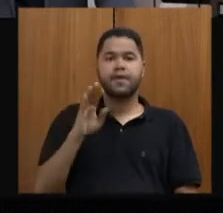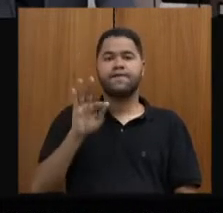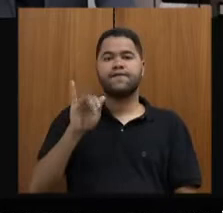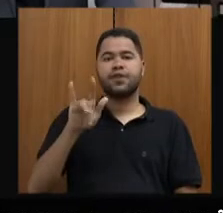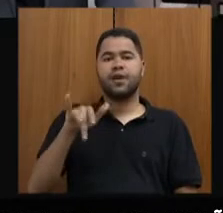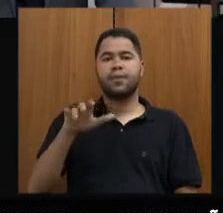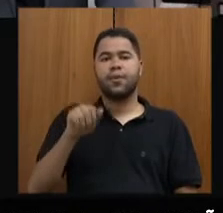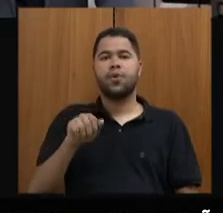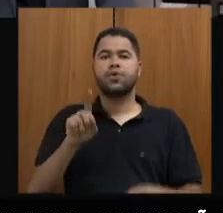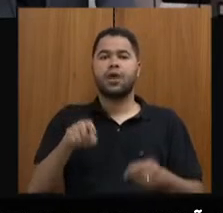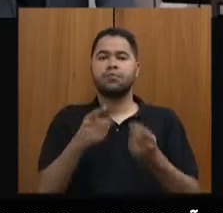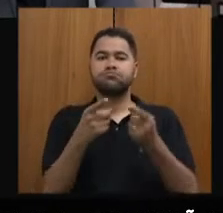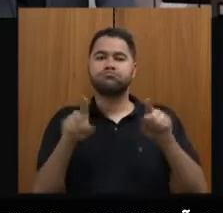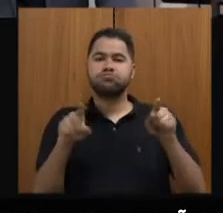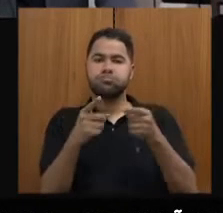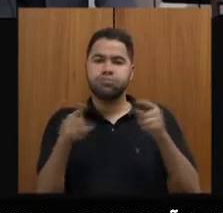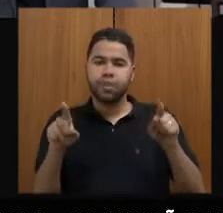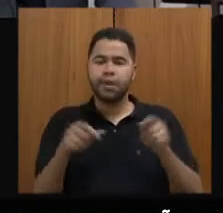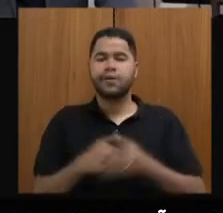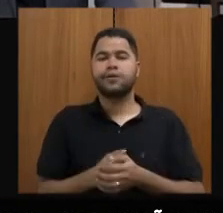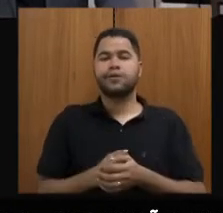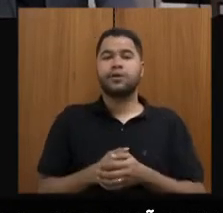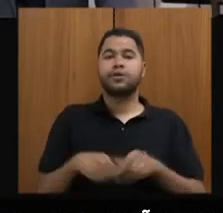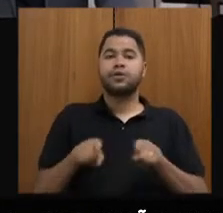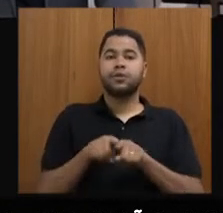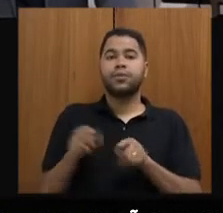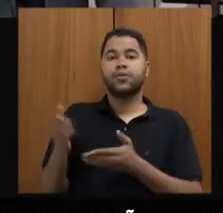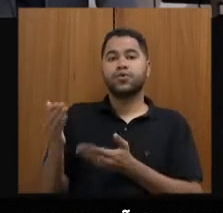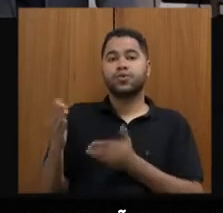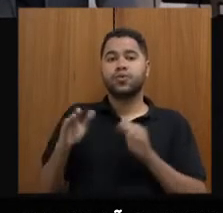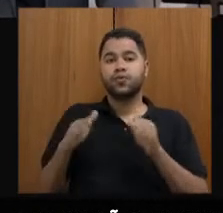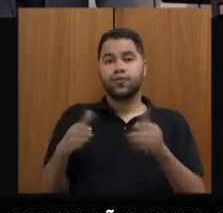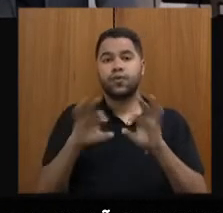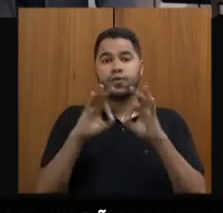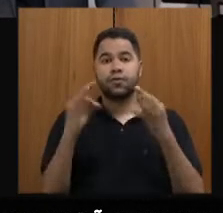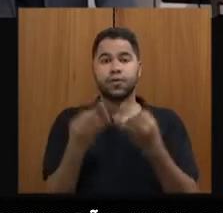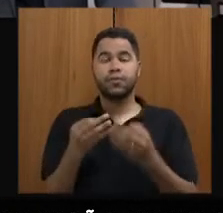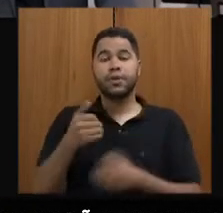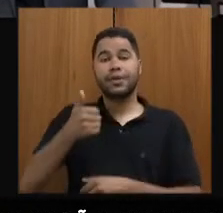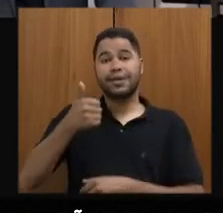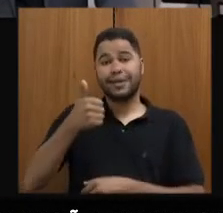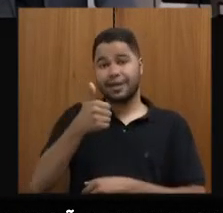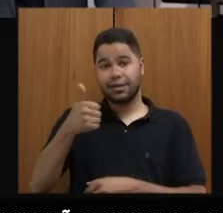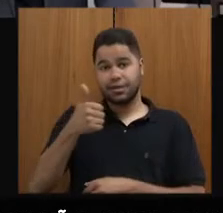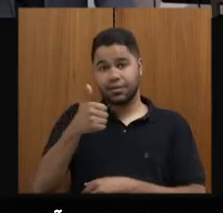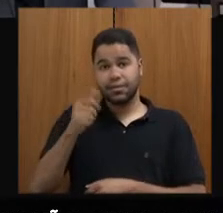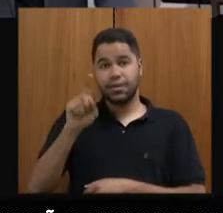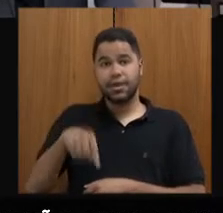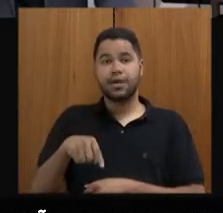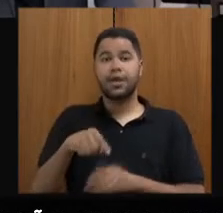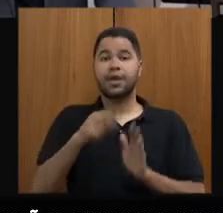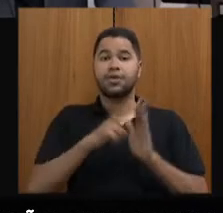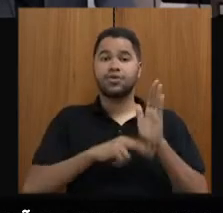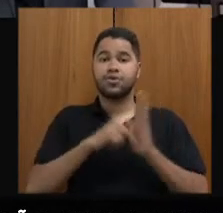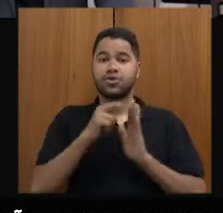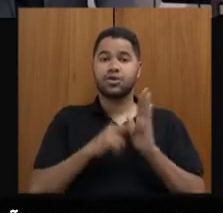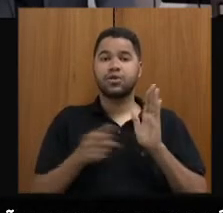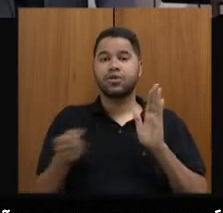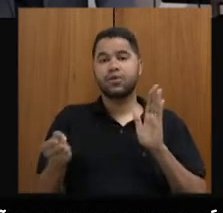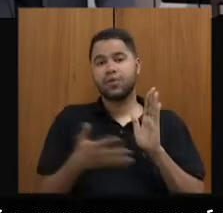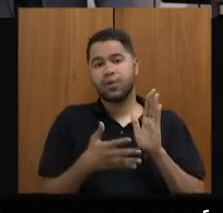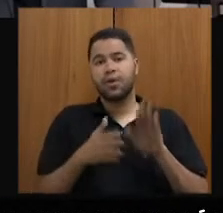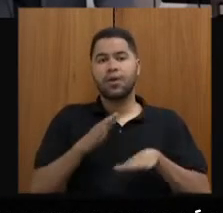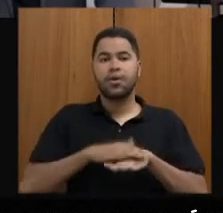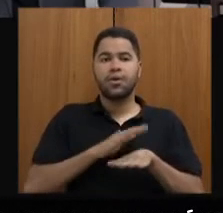músicos, os três concertos da série Juventude, dedicados às famílias, 11ª edição do Festival Tinta Fresca, obras inéditas de